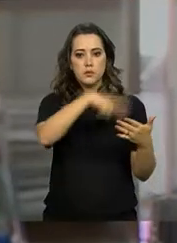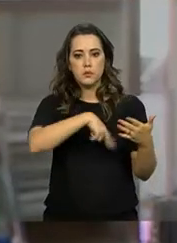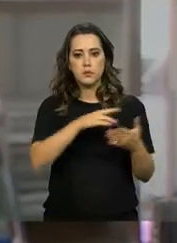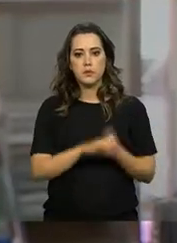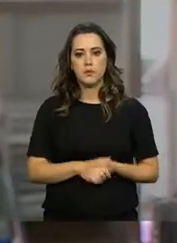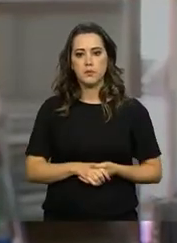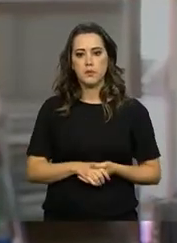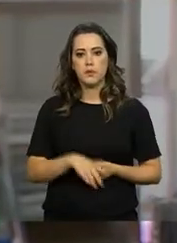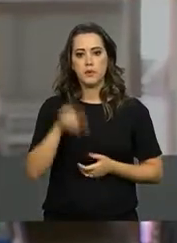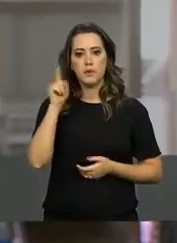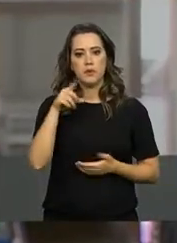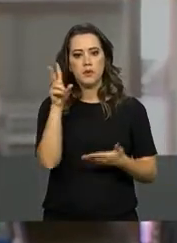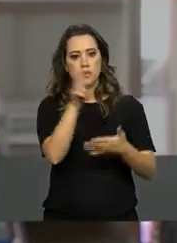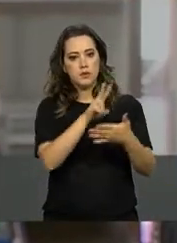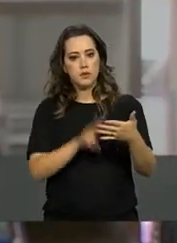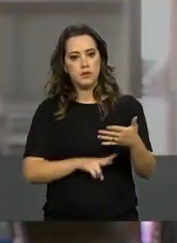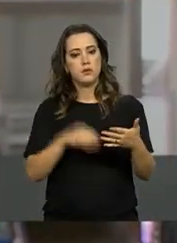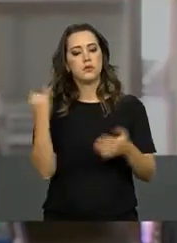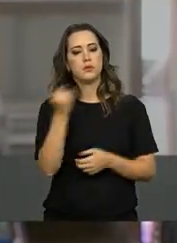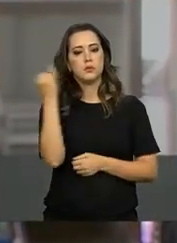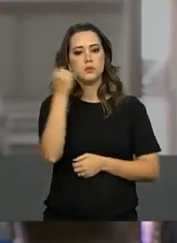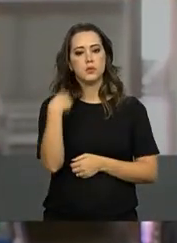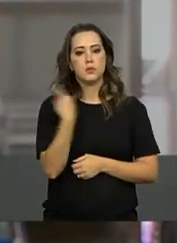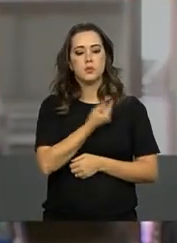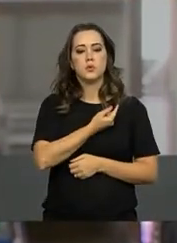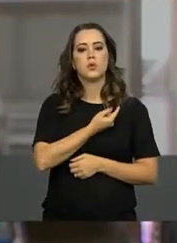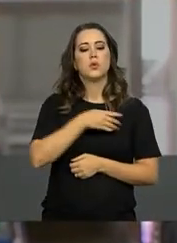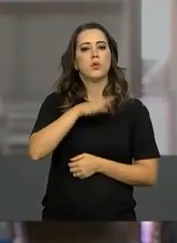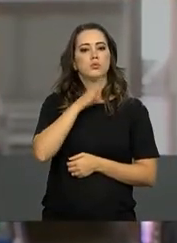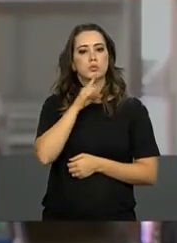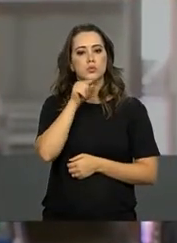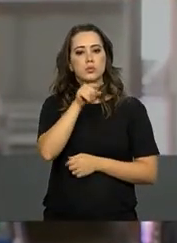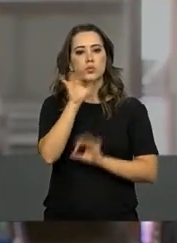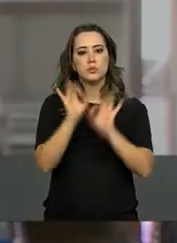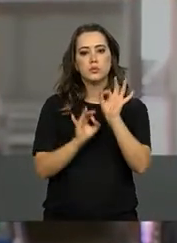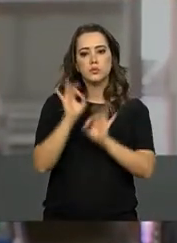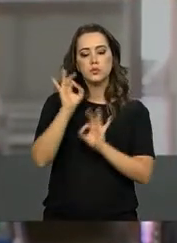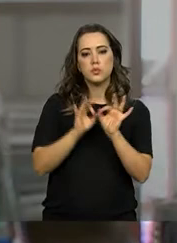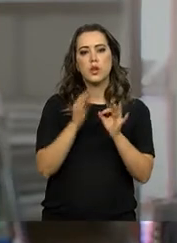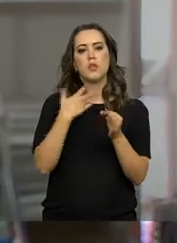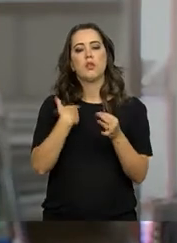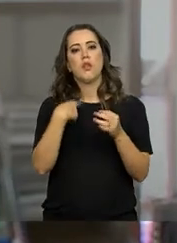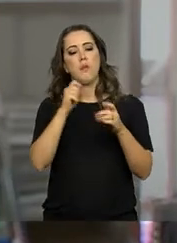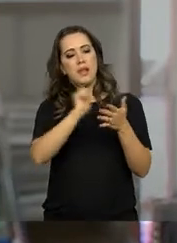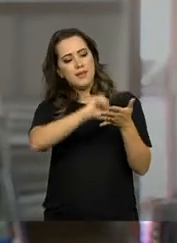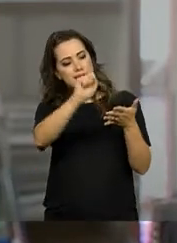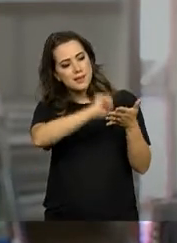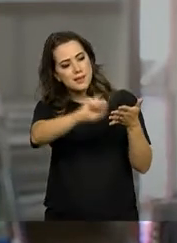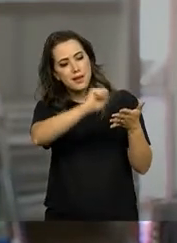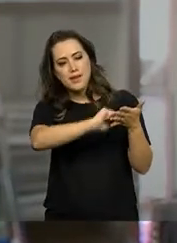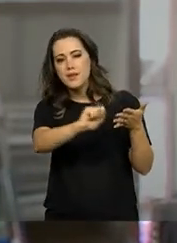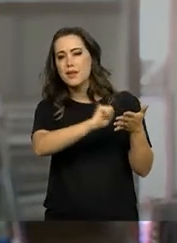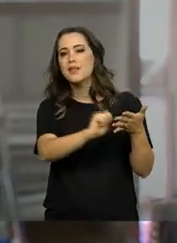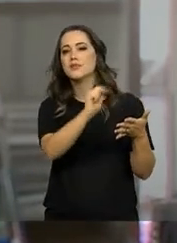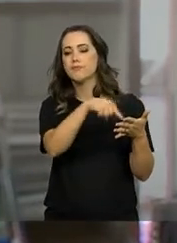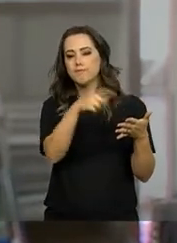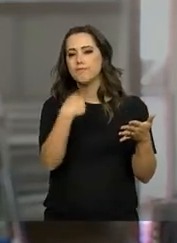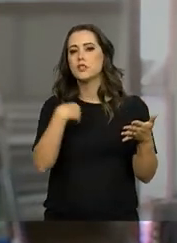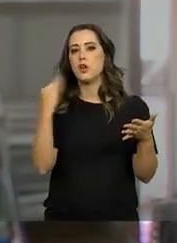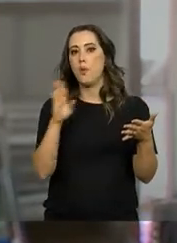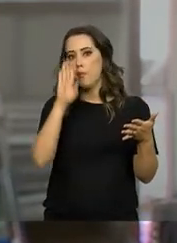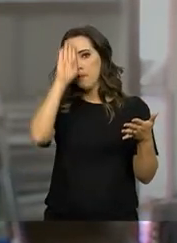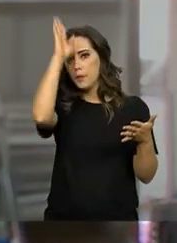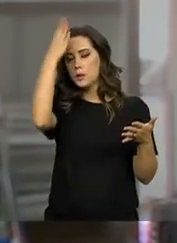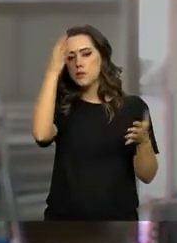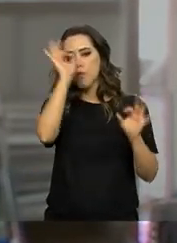É a leitura, né? É o essencial para o nosso conhecimento e a estrutura também do texto dissertativo, né? Que é o principal para a redação do